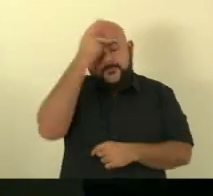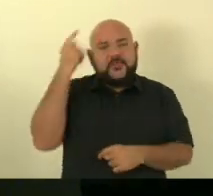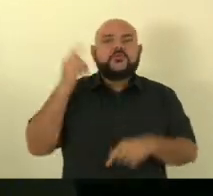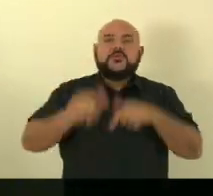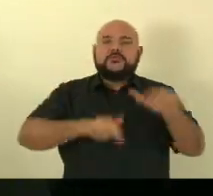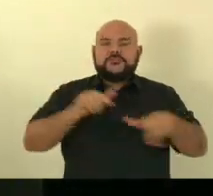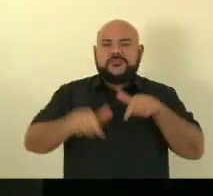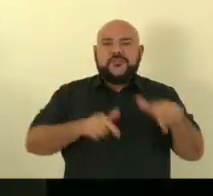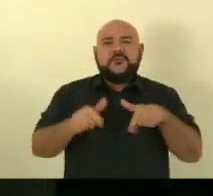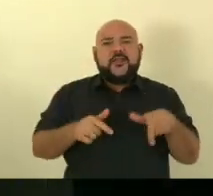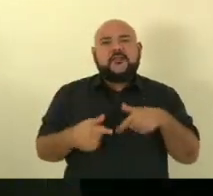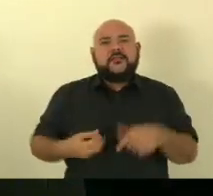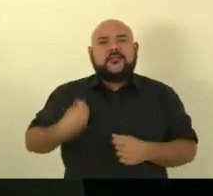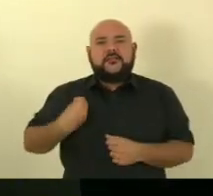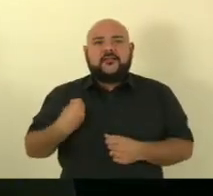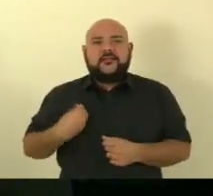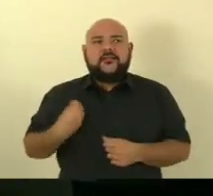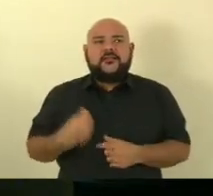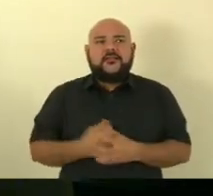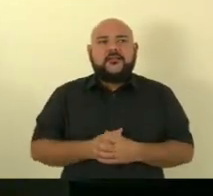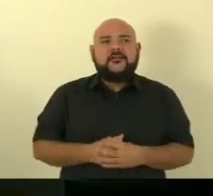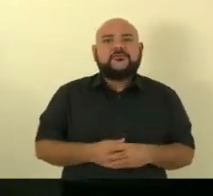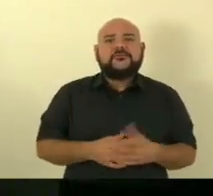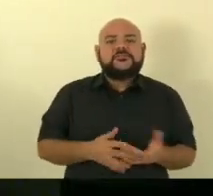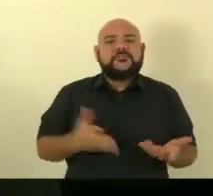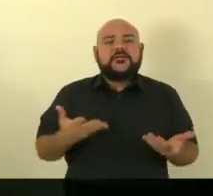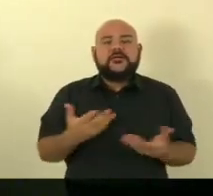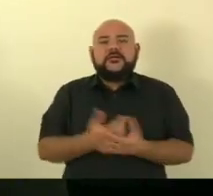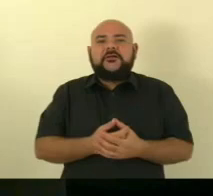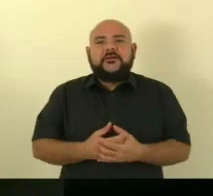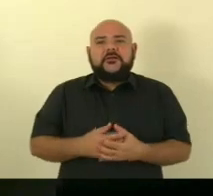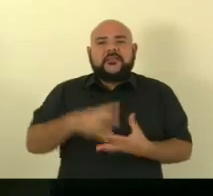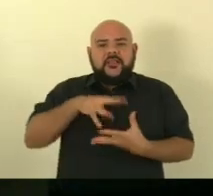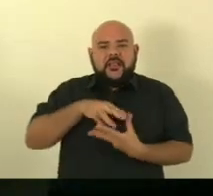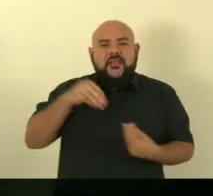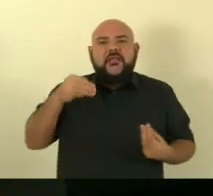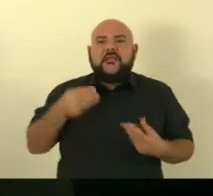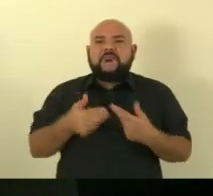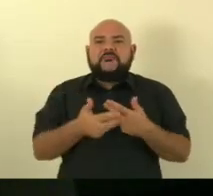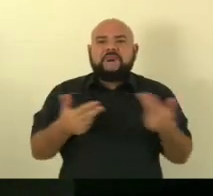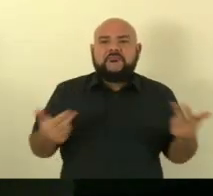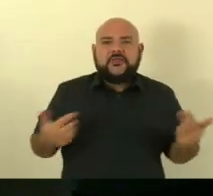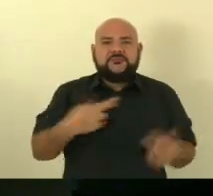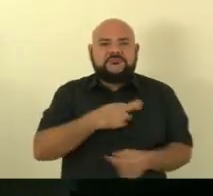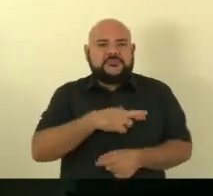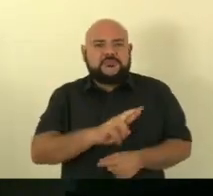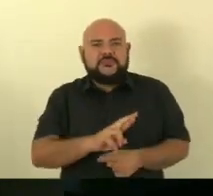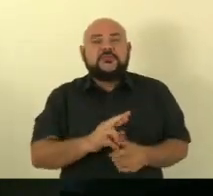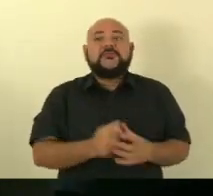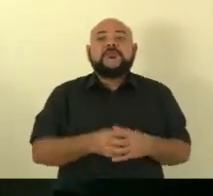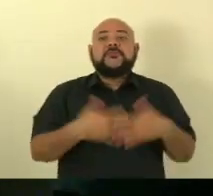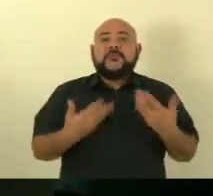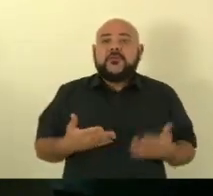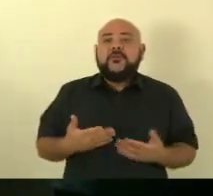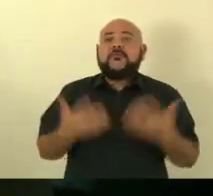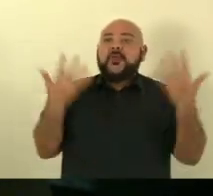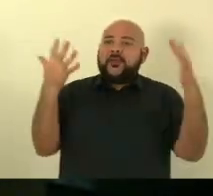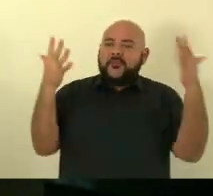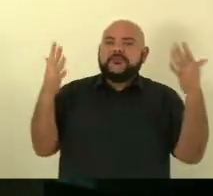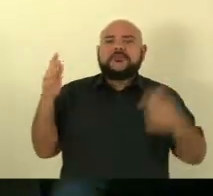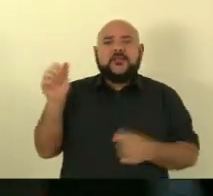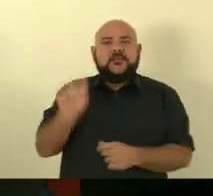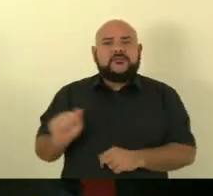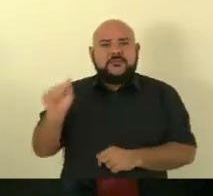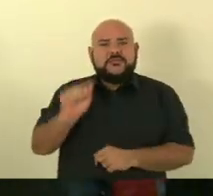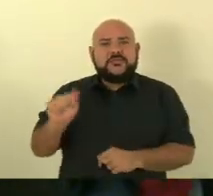da população capixaba, fazendo uma menção honrosa aqui ao Pastor Marcelo, a toda a equipe da Associação de Pastores da Serra, que Deus continue